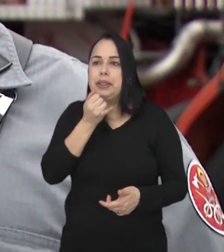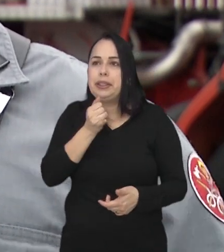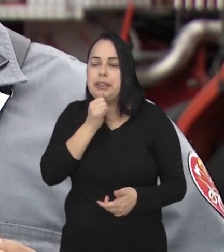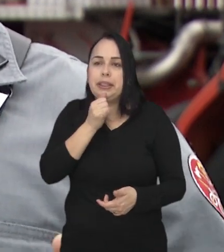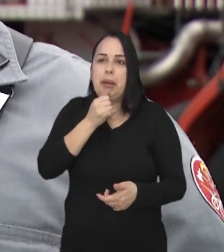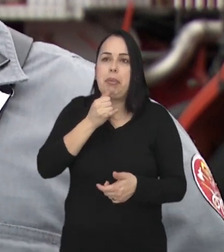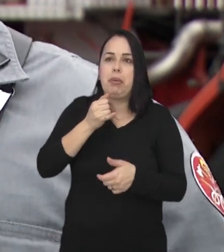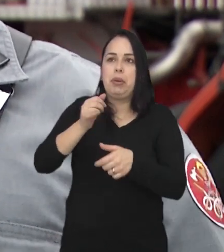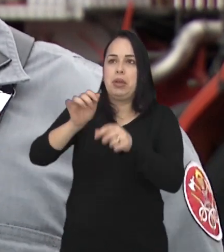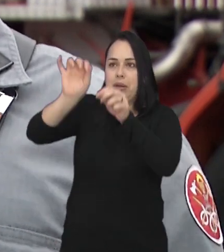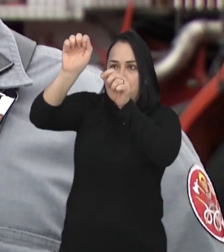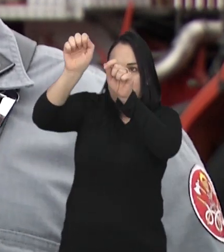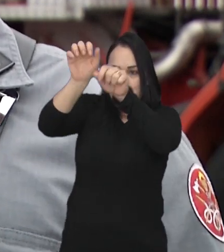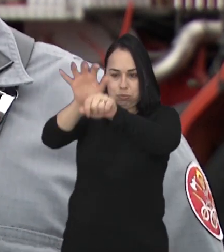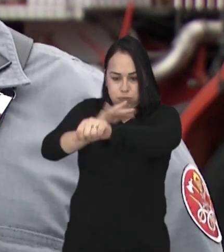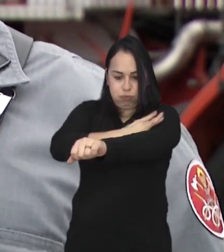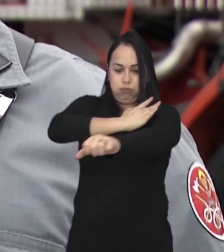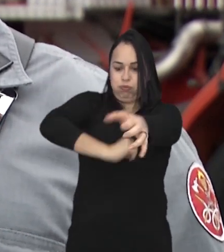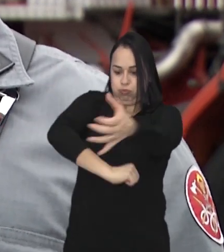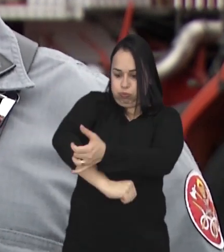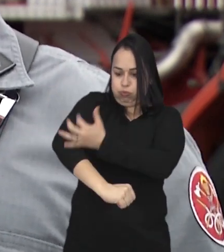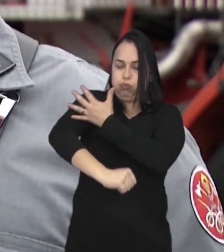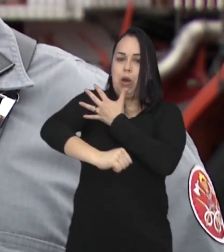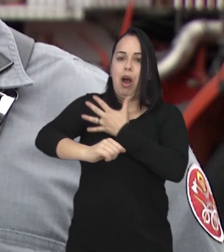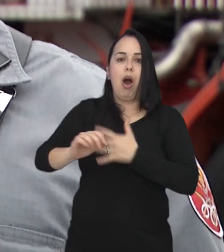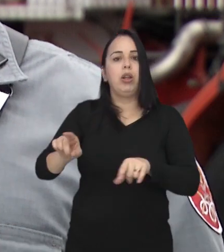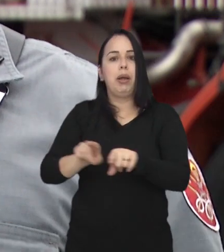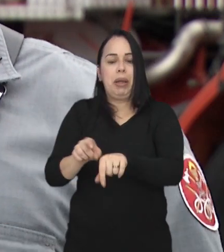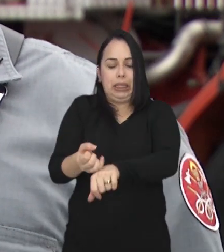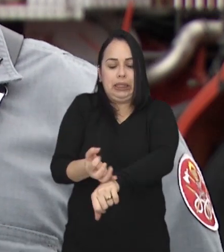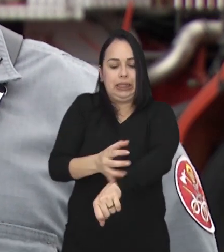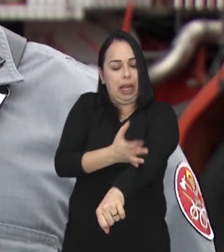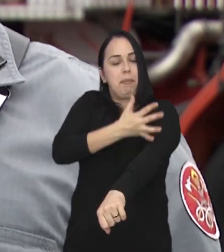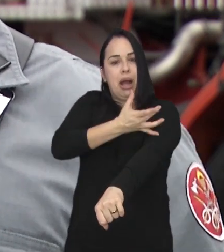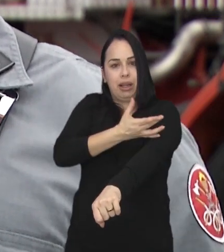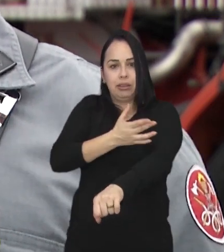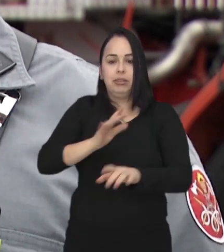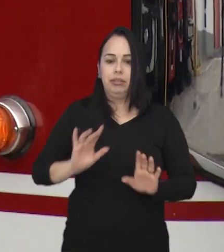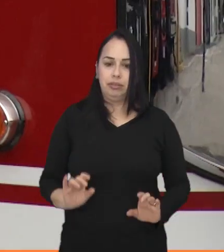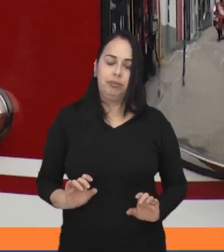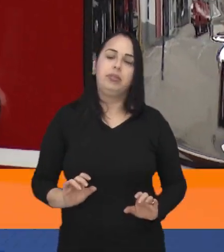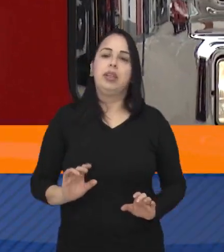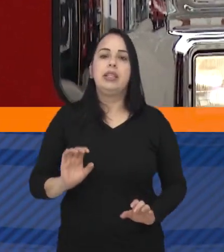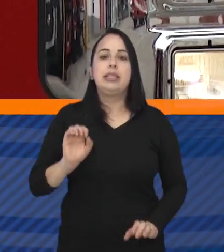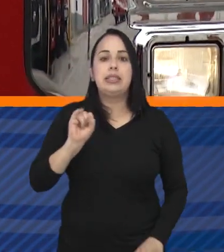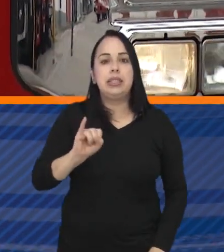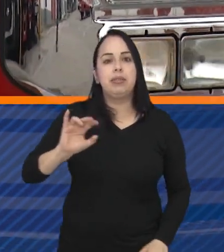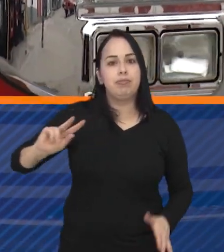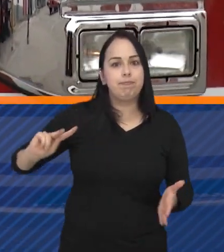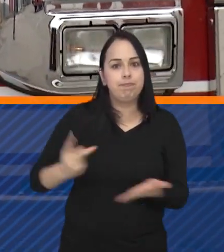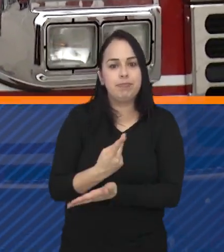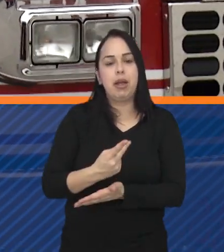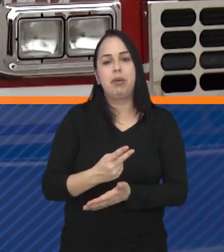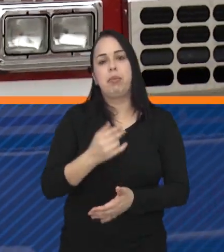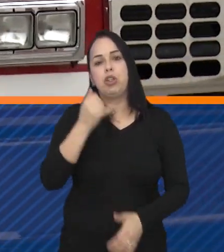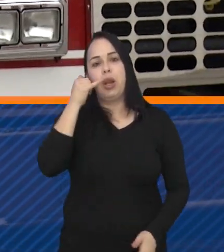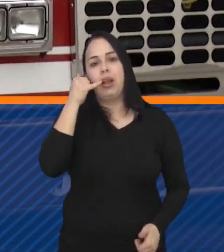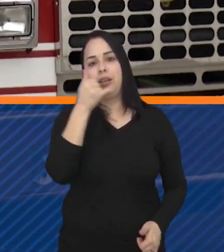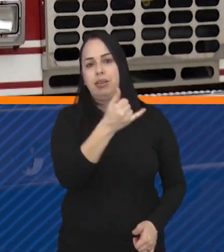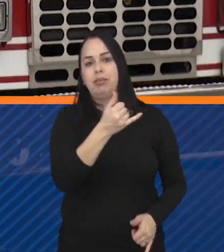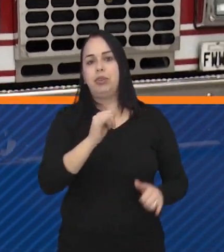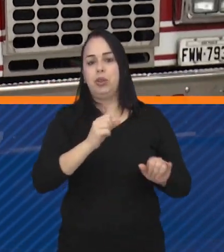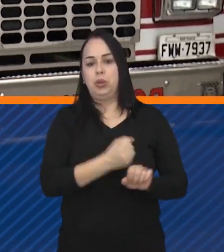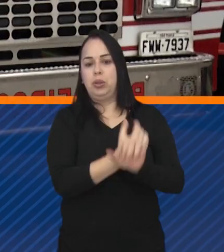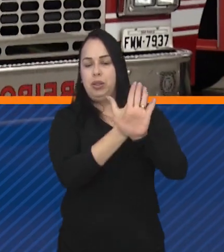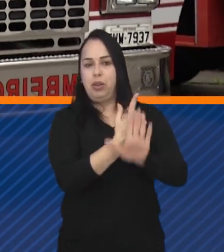acidente, contato do fio, um curto-circuito, um choque, uma queimadura ou até algo mais grave. Em caso de acidente, o socorro pode ser